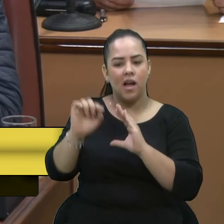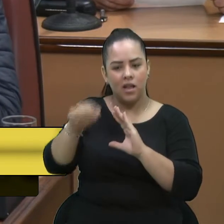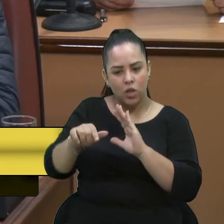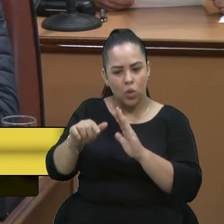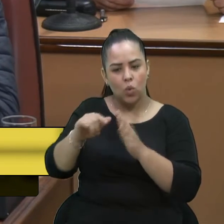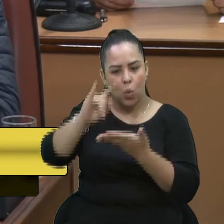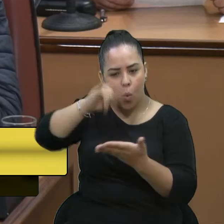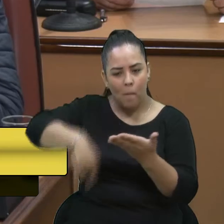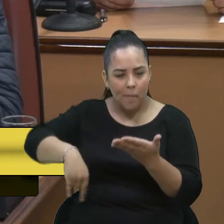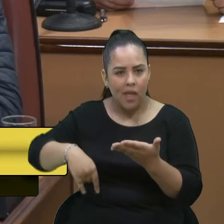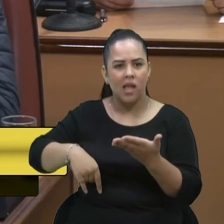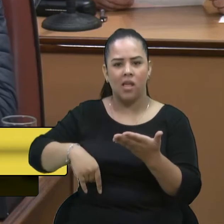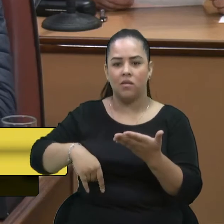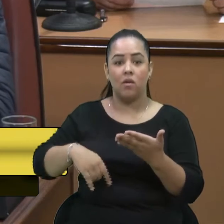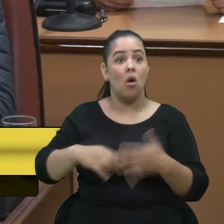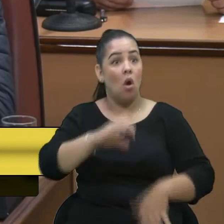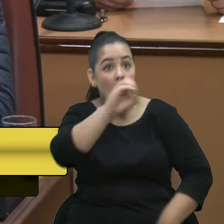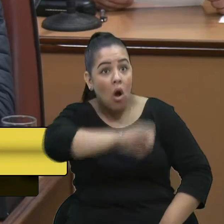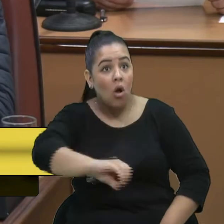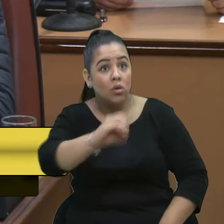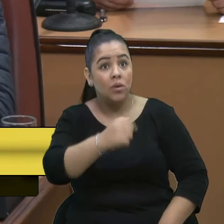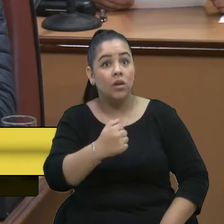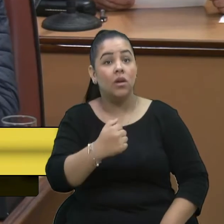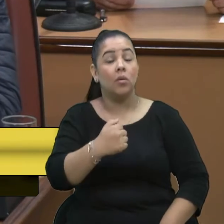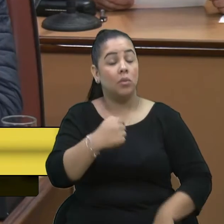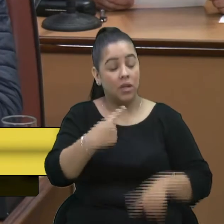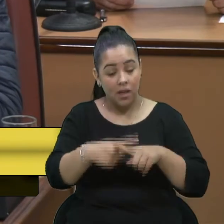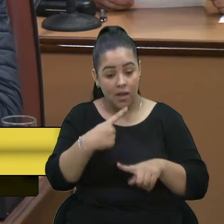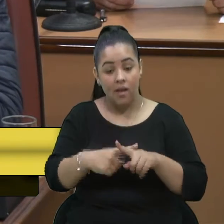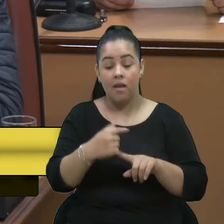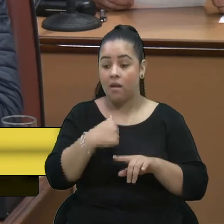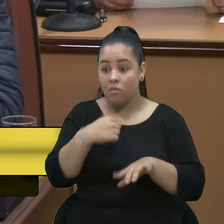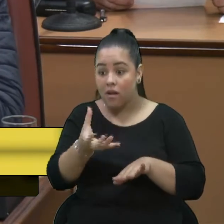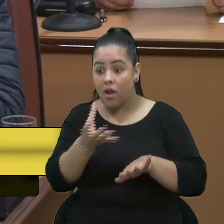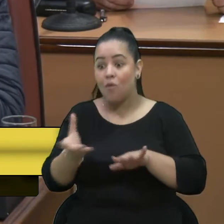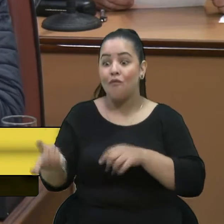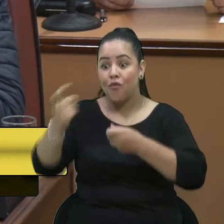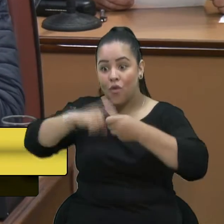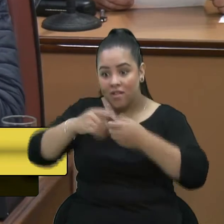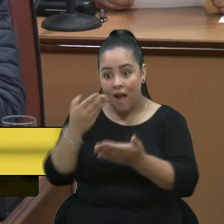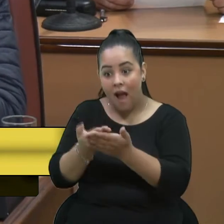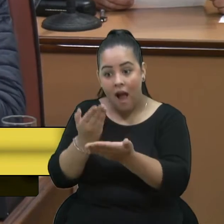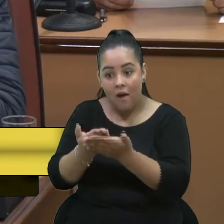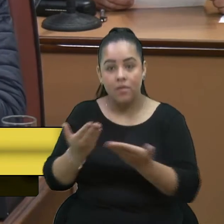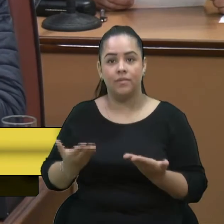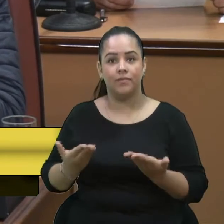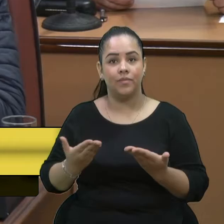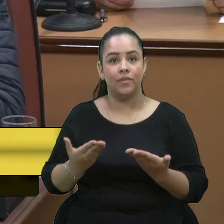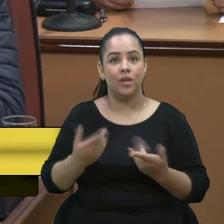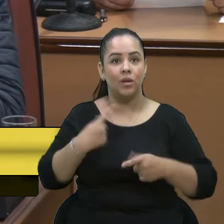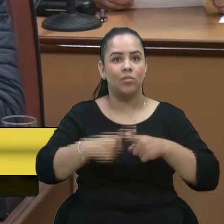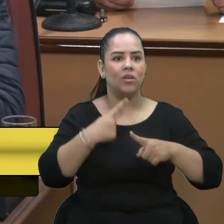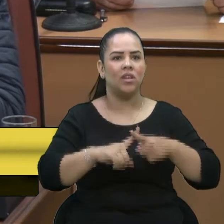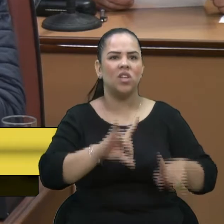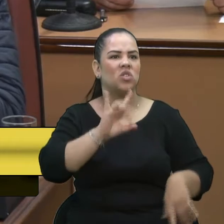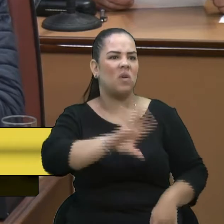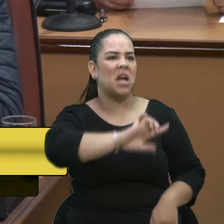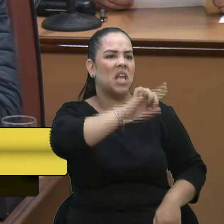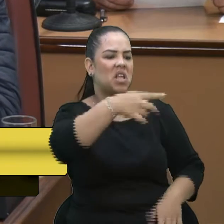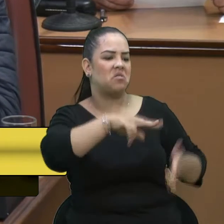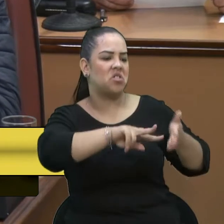Ótimo, porque eu quero voltar à sala de aula. Então é só aquele braço esquerdo, do sindicalista,